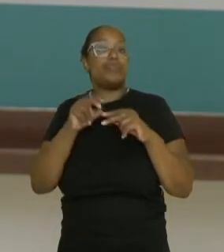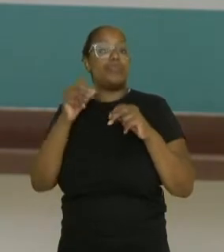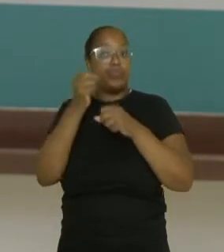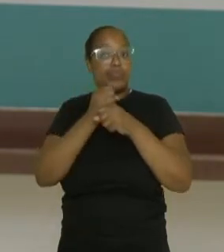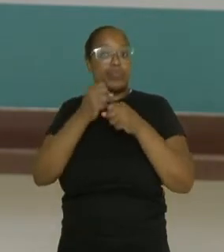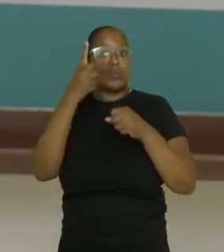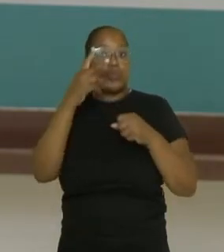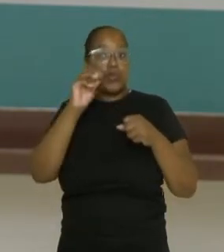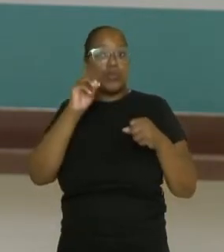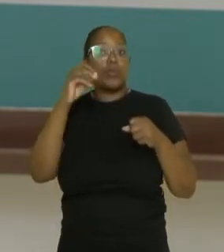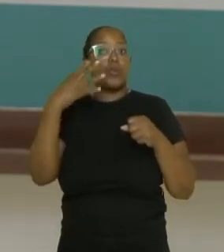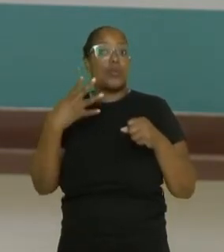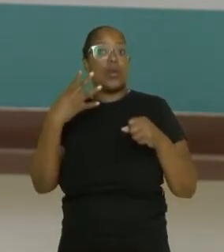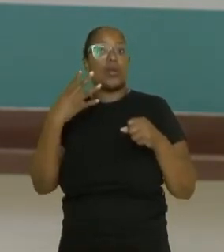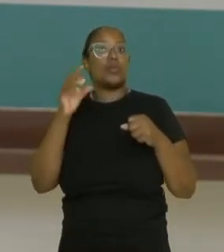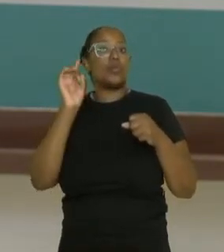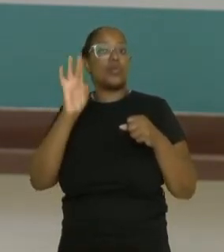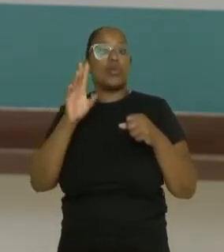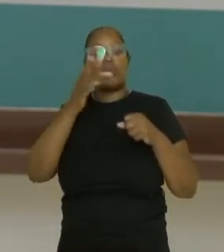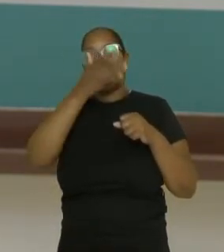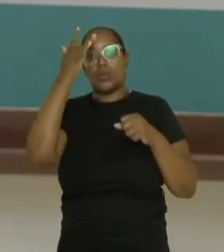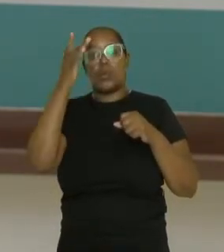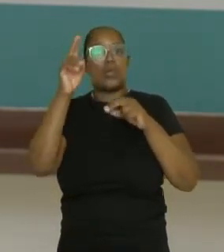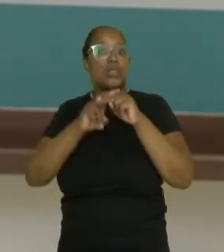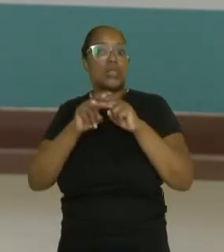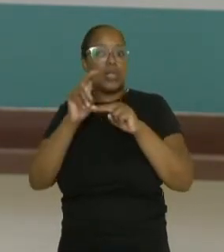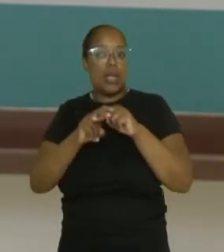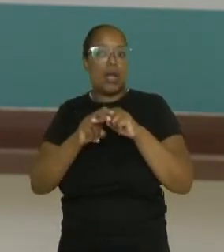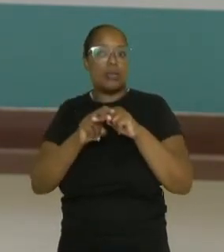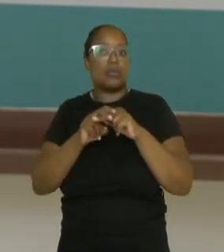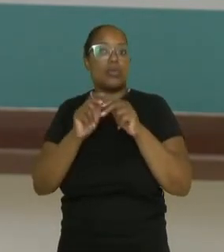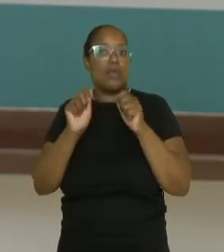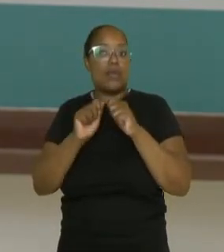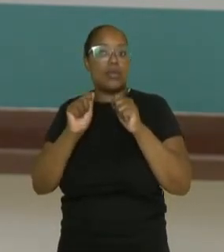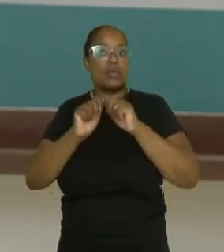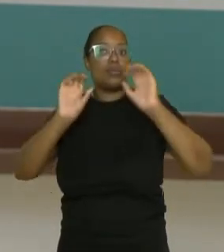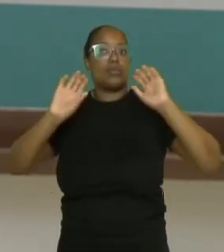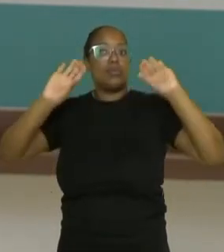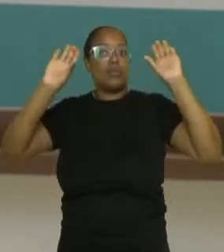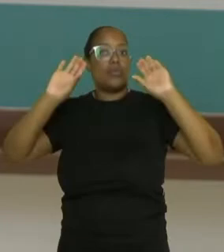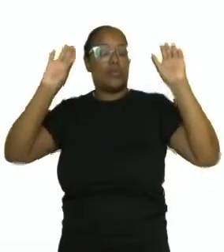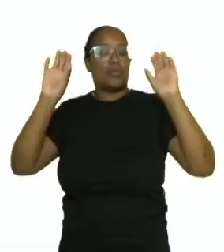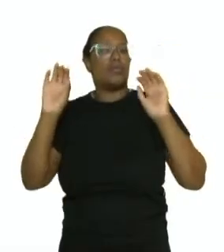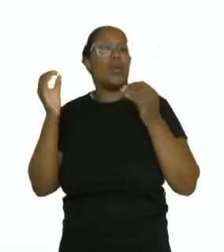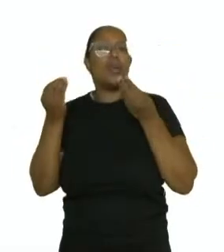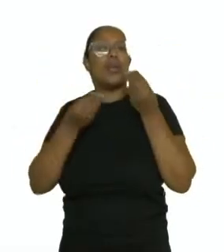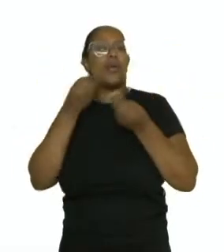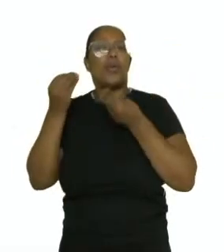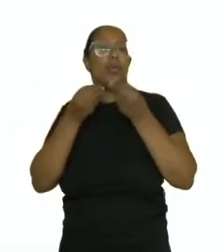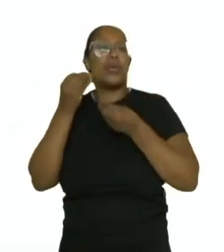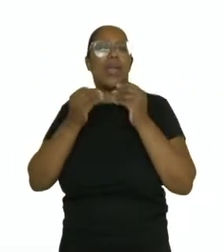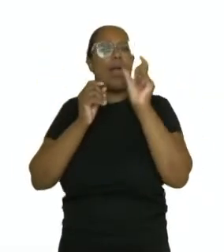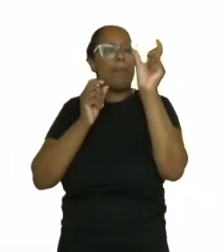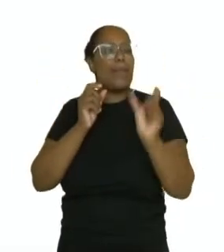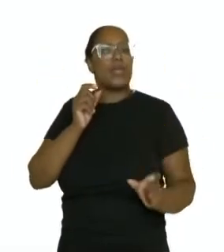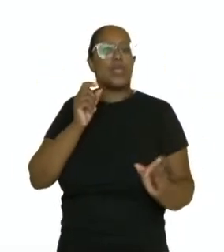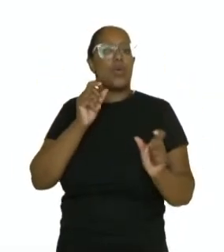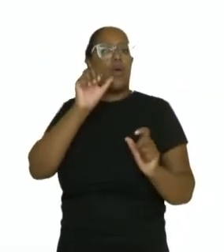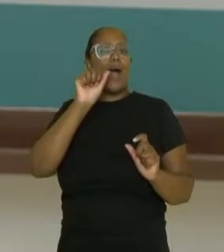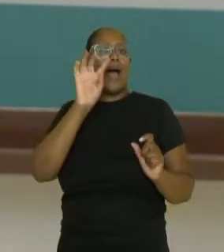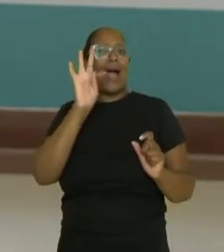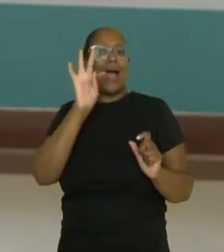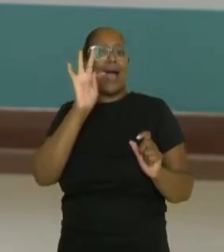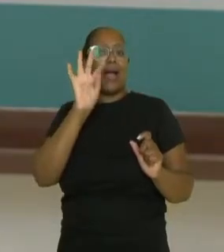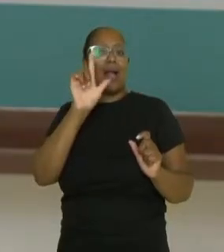em Atenas ficou apenas o vôlei sentado os atletas apenas sentados e como é que são os atletas no vôlei sentado